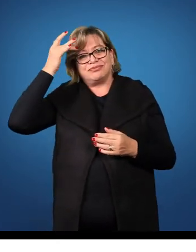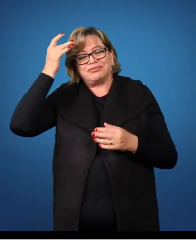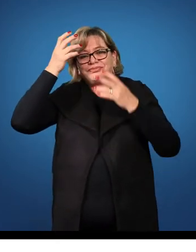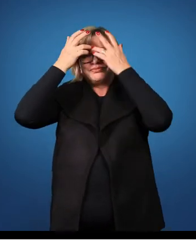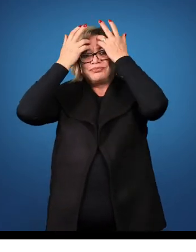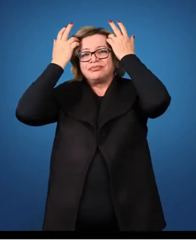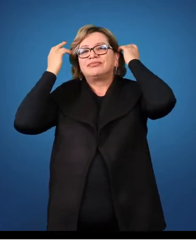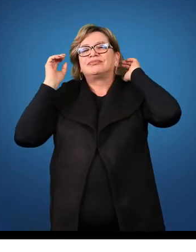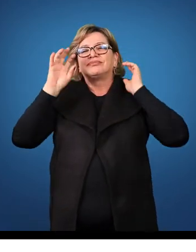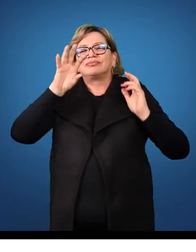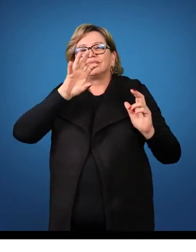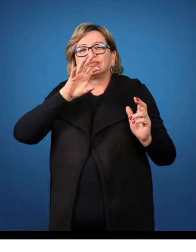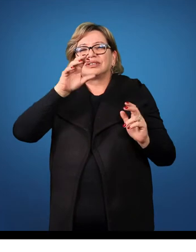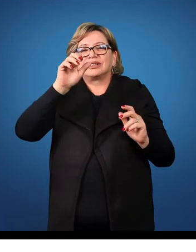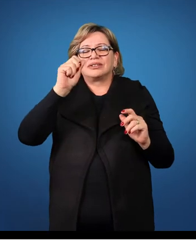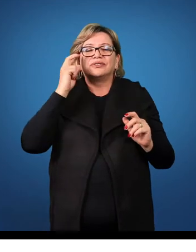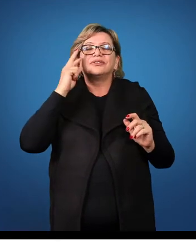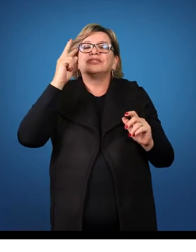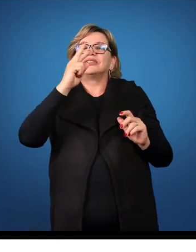amatur.